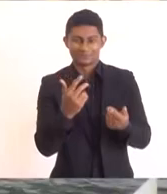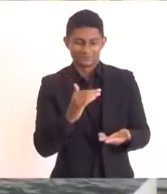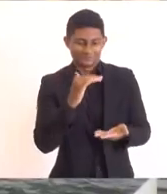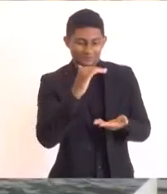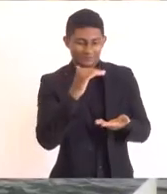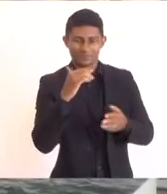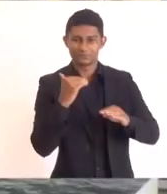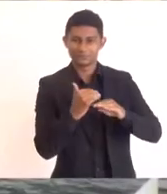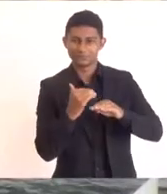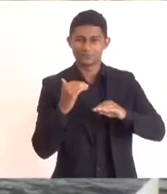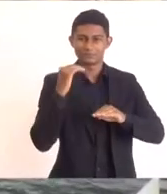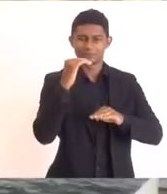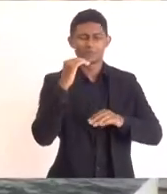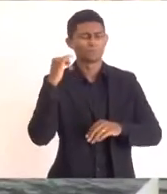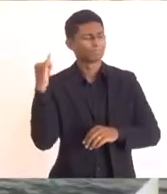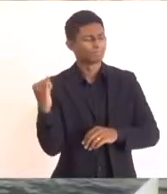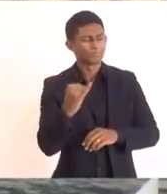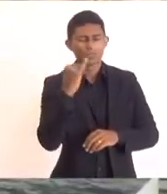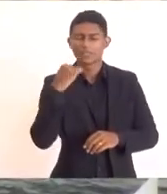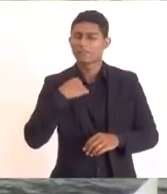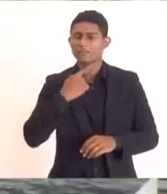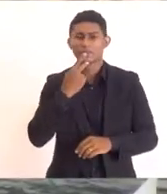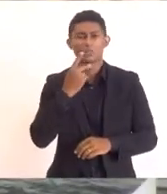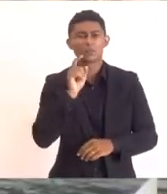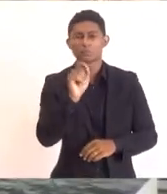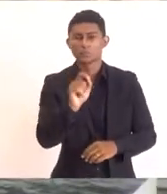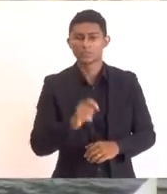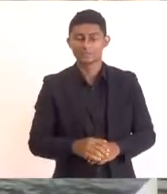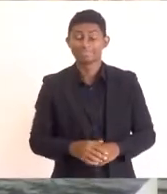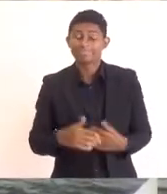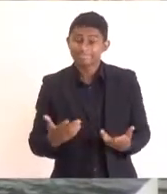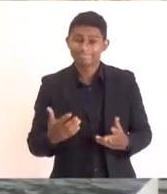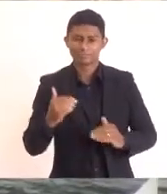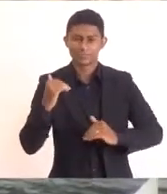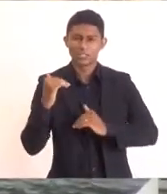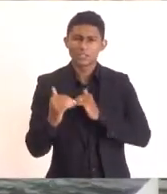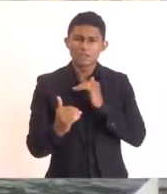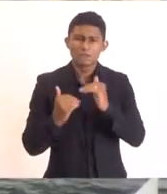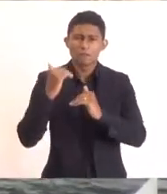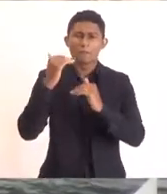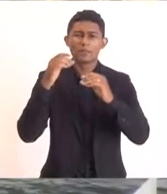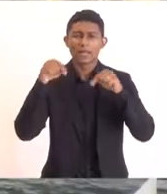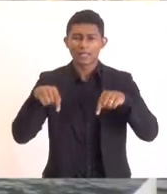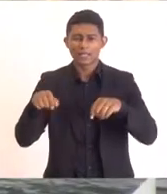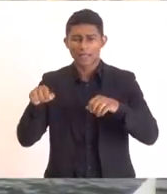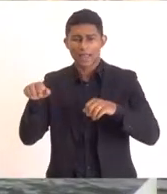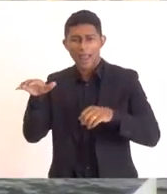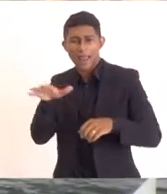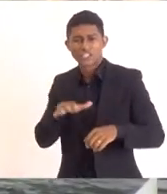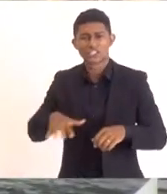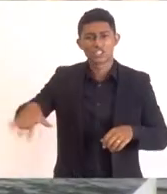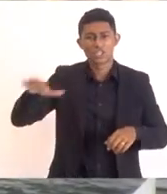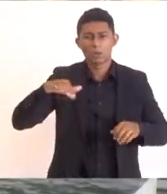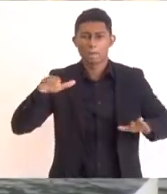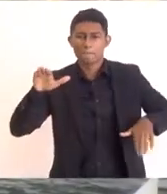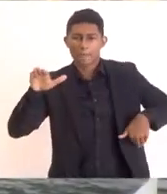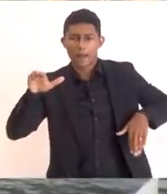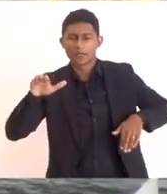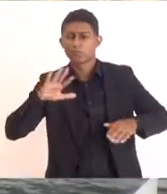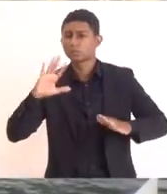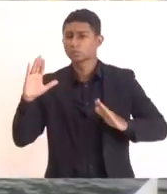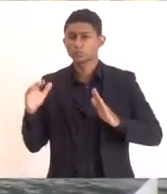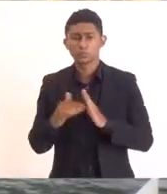eu destacar o desenvolvimento para a região dos lagos. Então, na